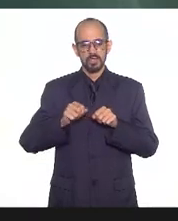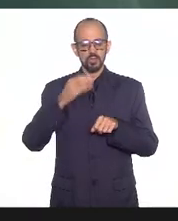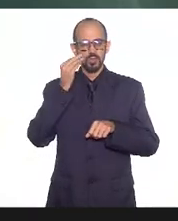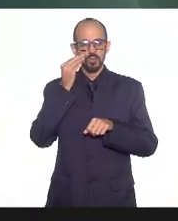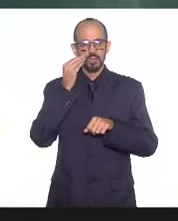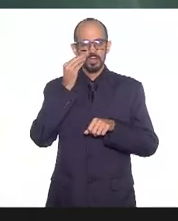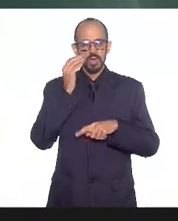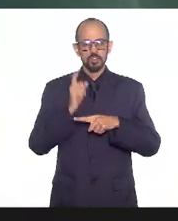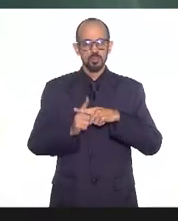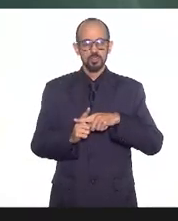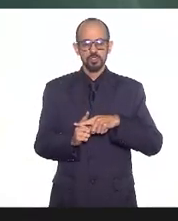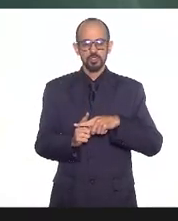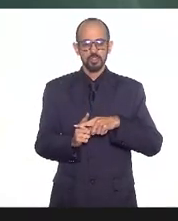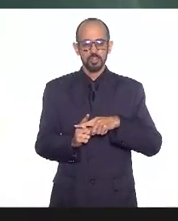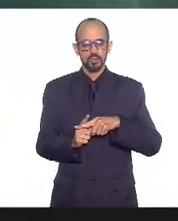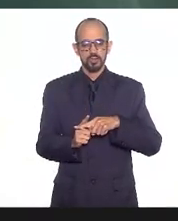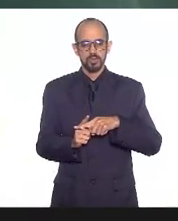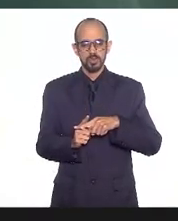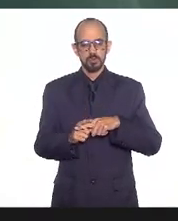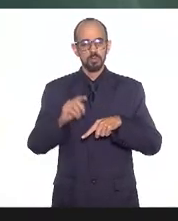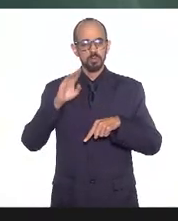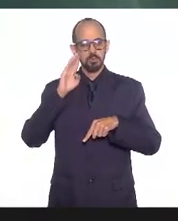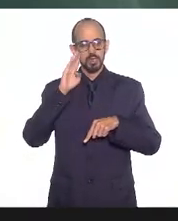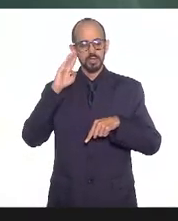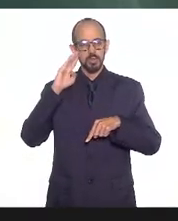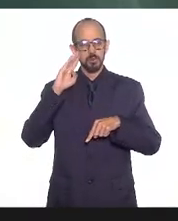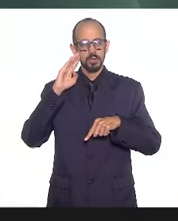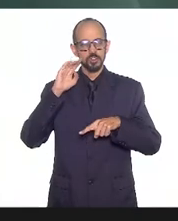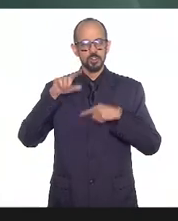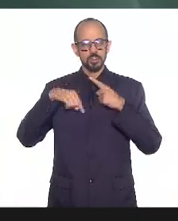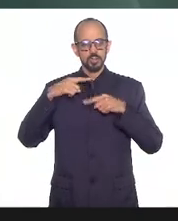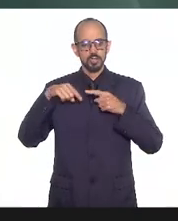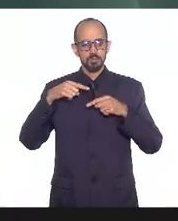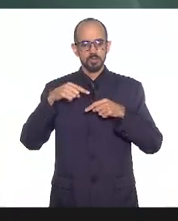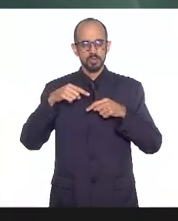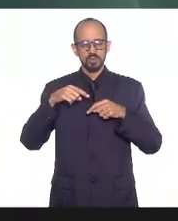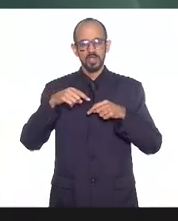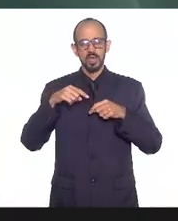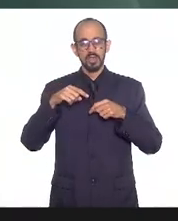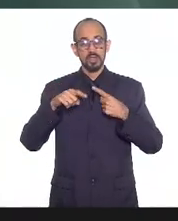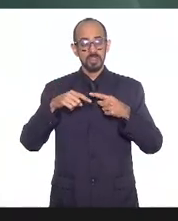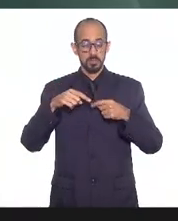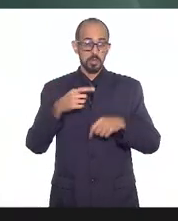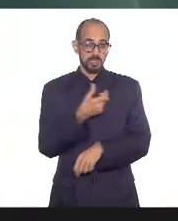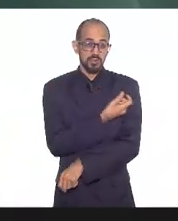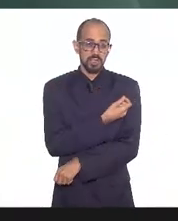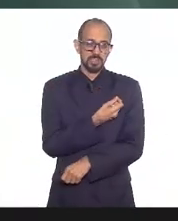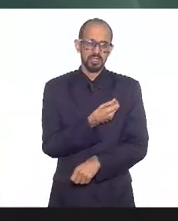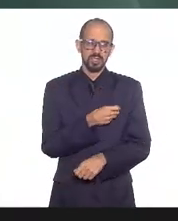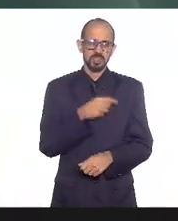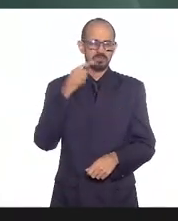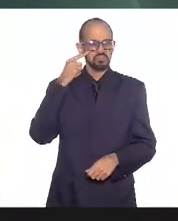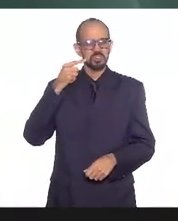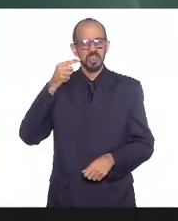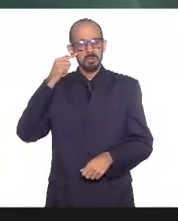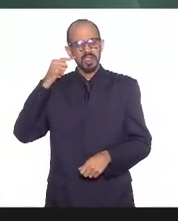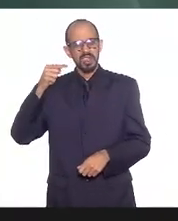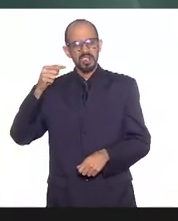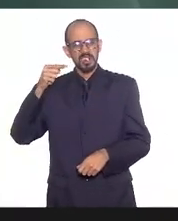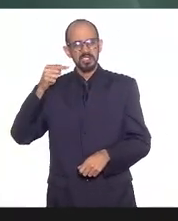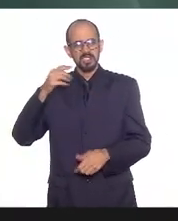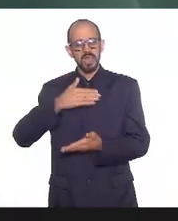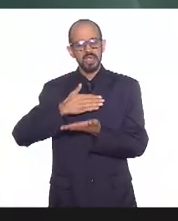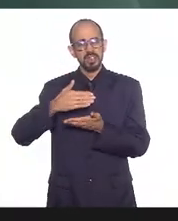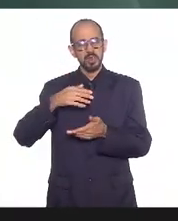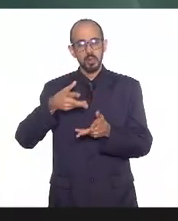positivo principalmente nos primeiros dias pós-vacina isso tem elevado algumas